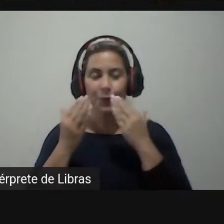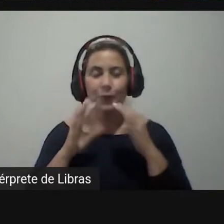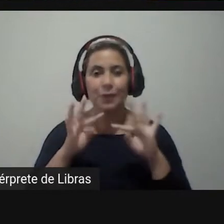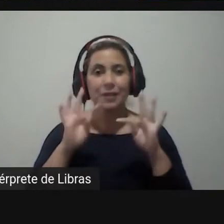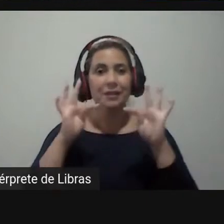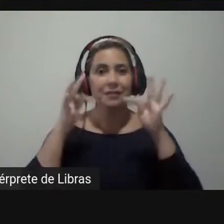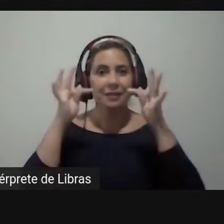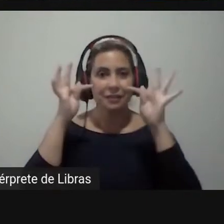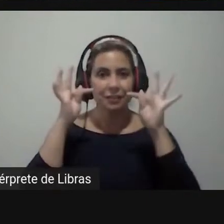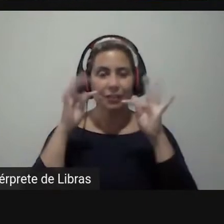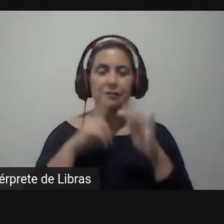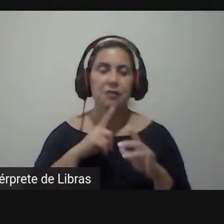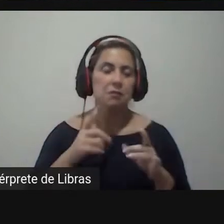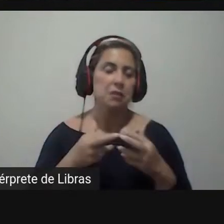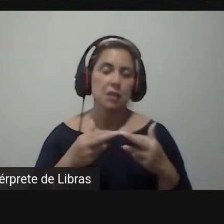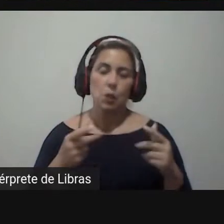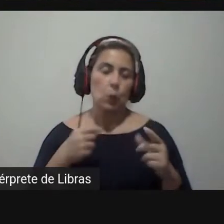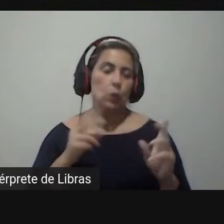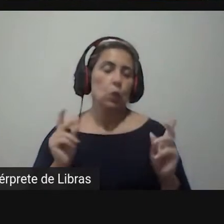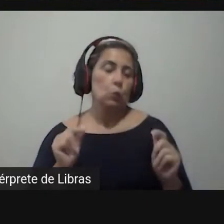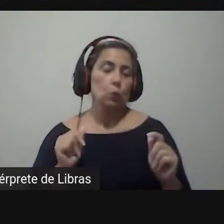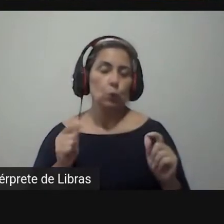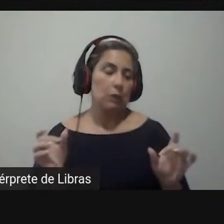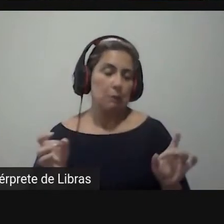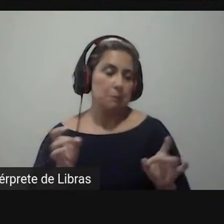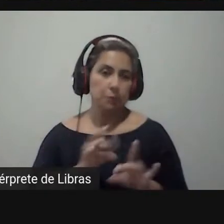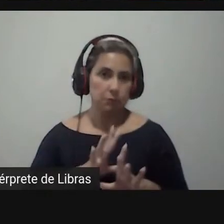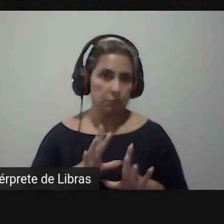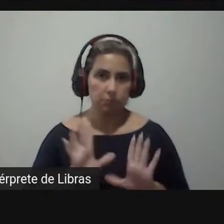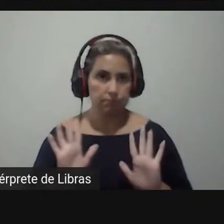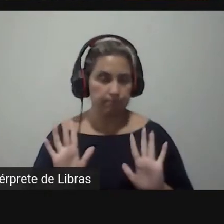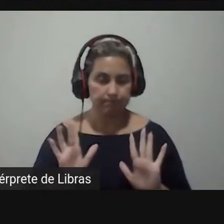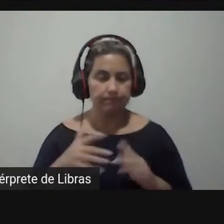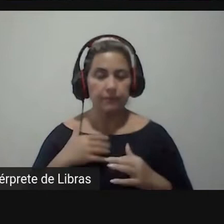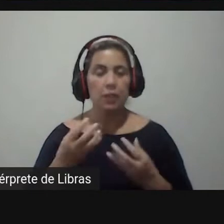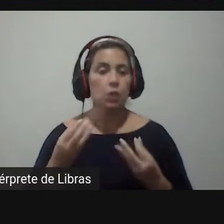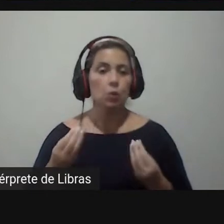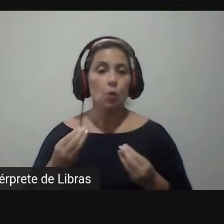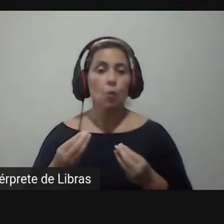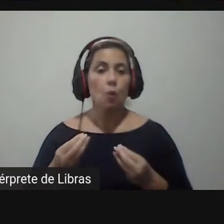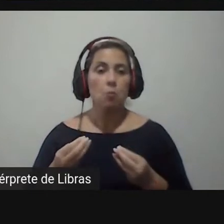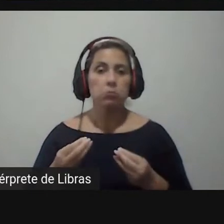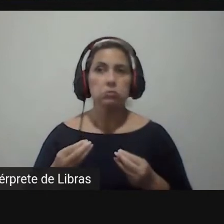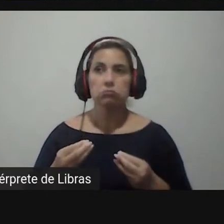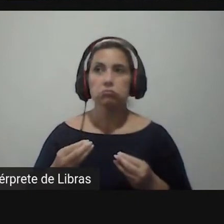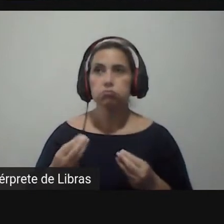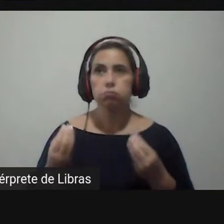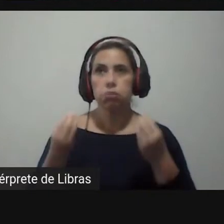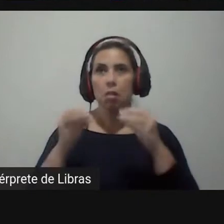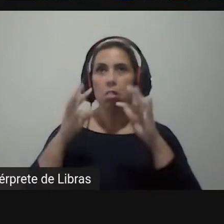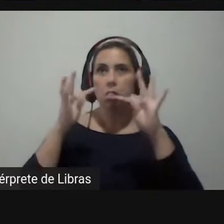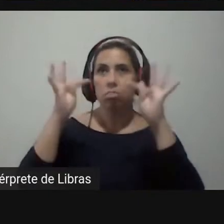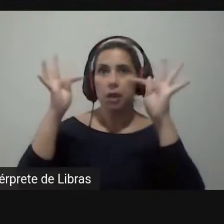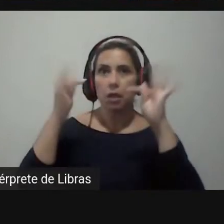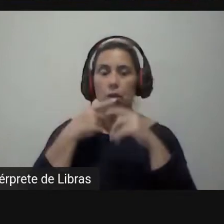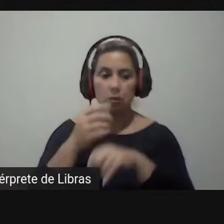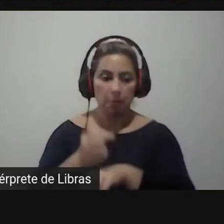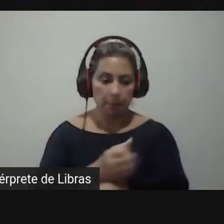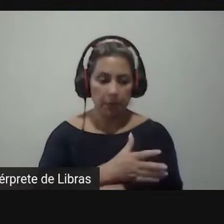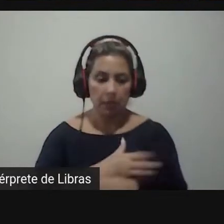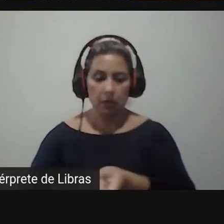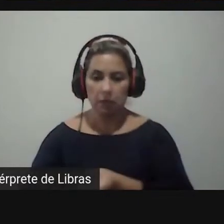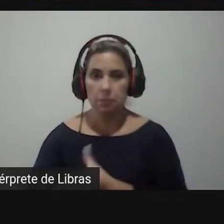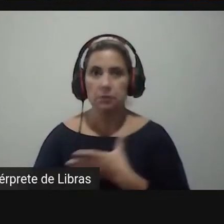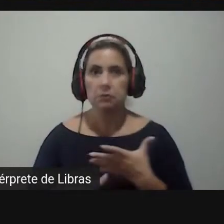que não se automatizam né Sérgio a emoção até então não pode ser automatizada e a sua fala